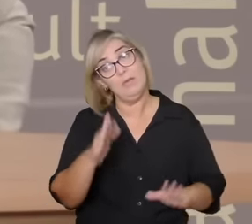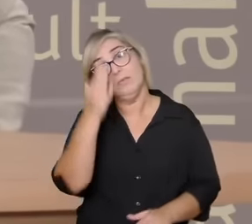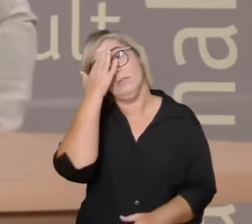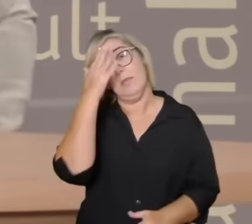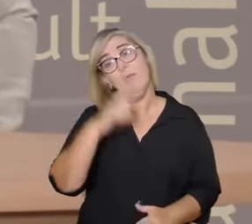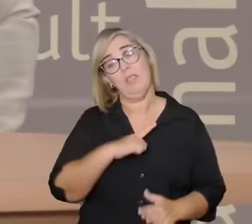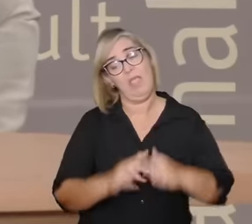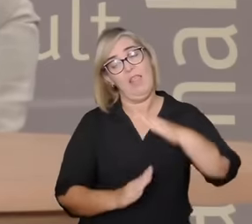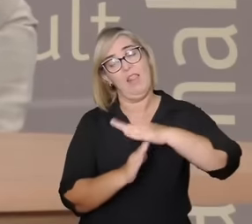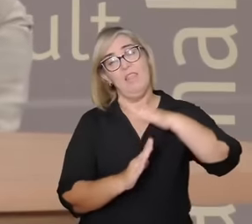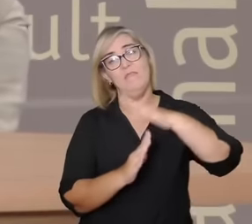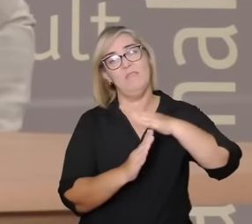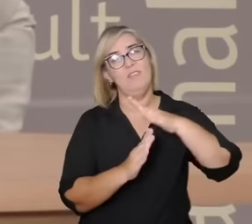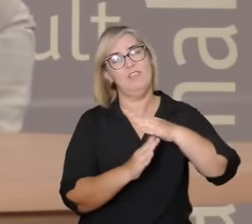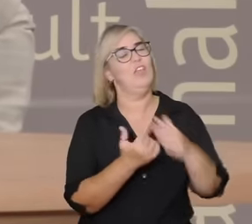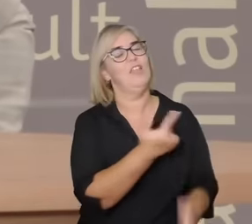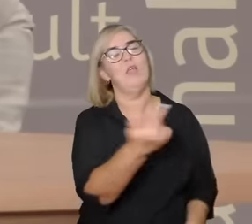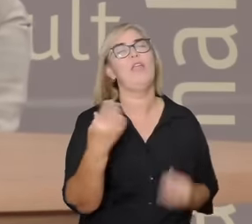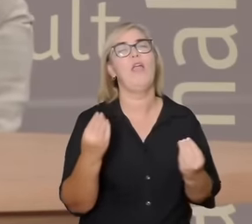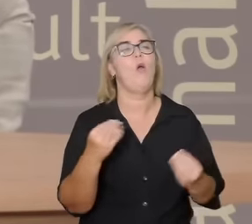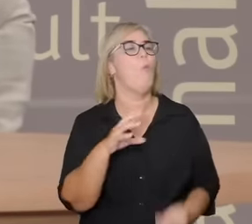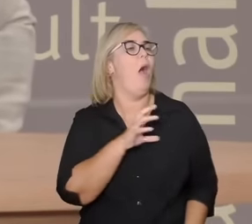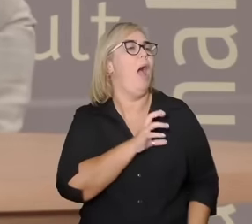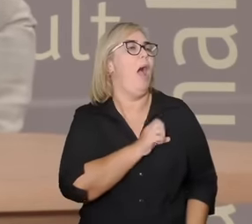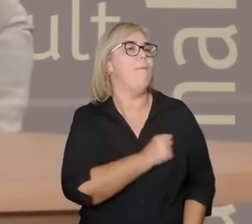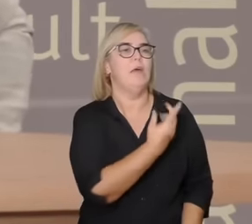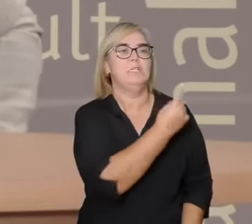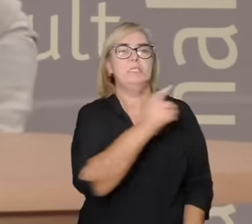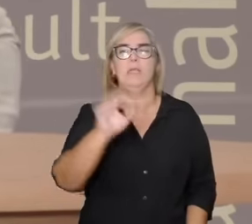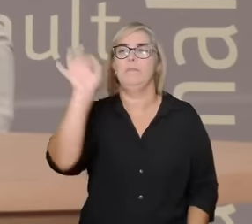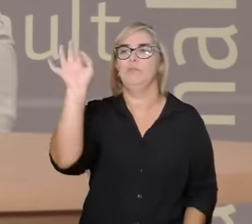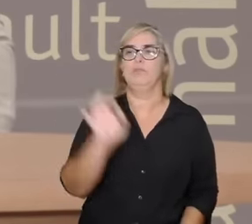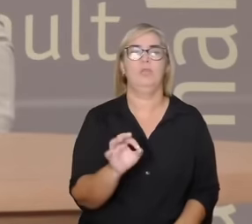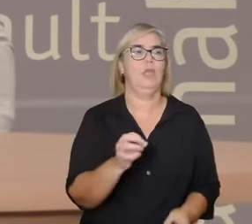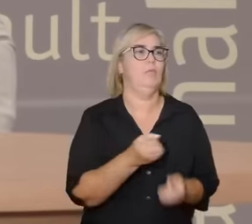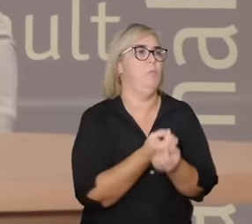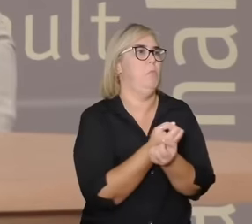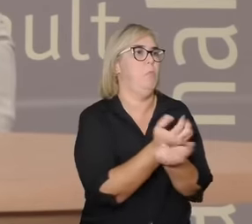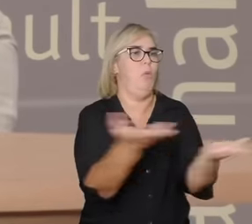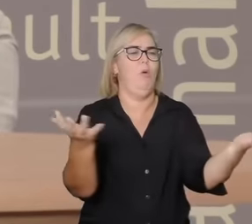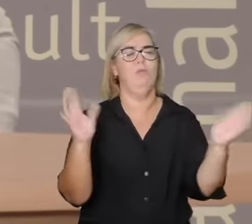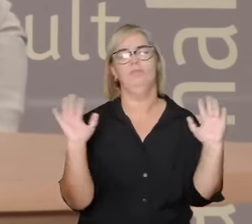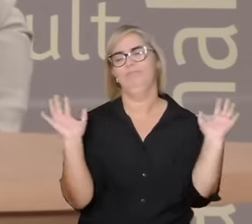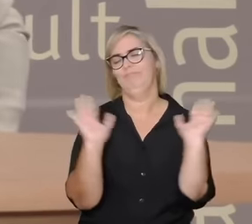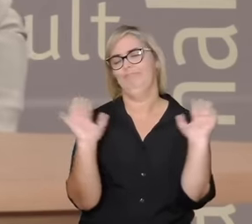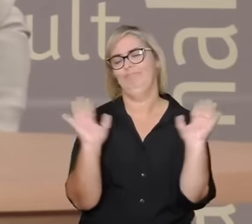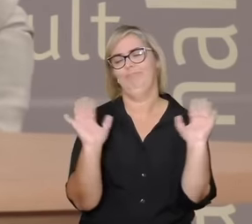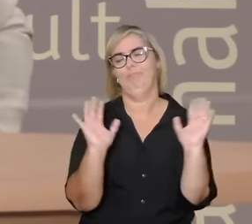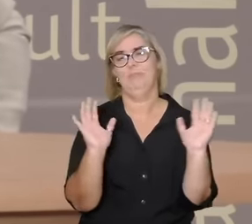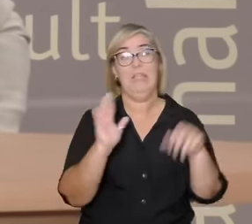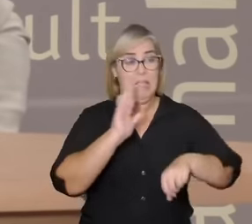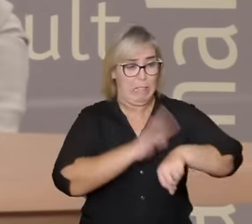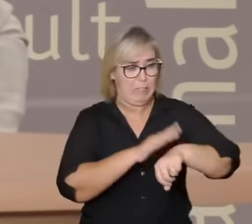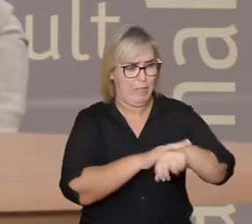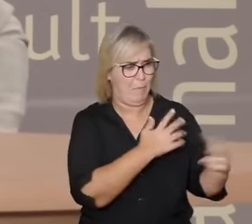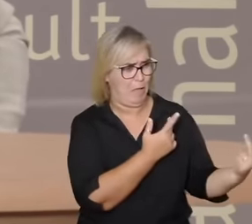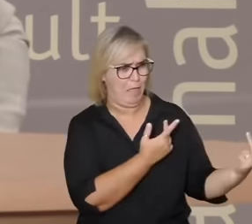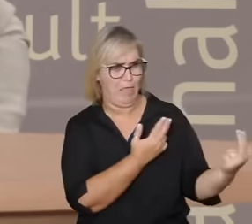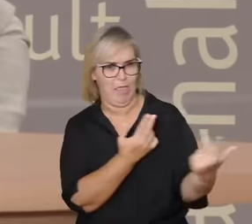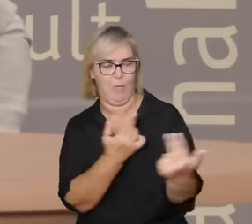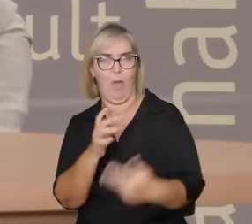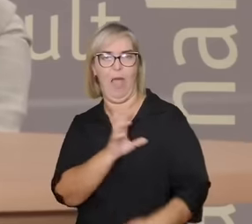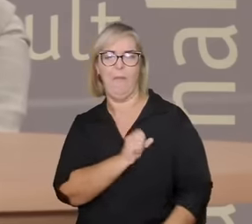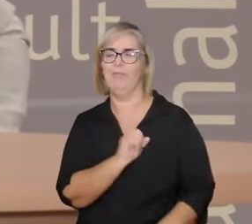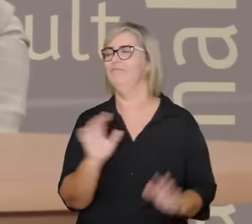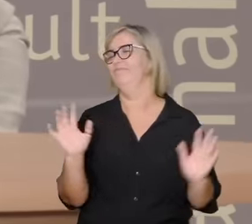amar e não vamos amar tudo todos o tempo todo com a mesma intensidade então é possível aprender a desamar